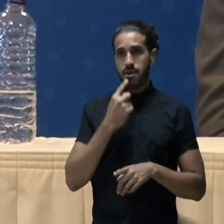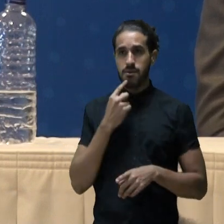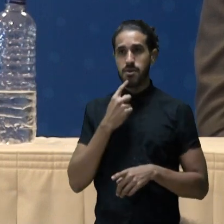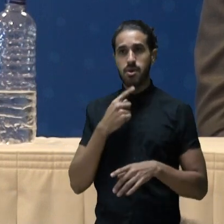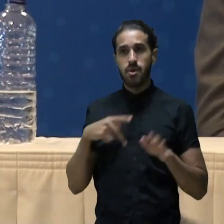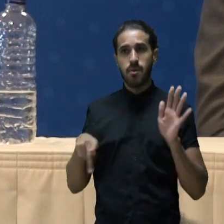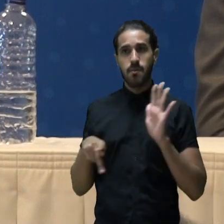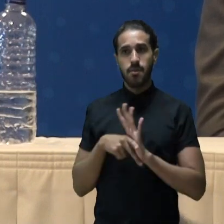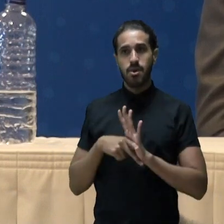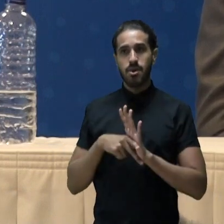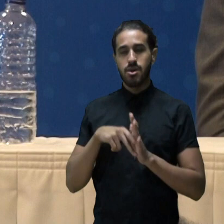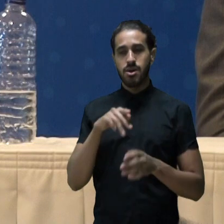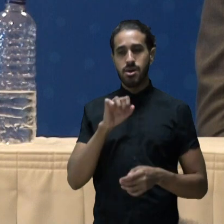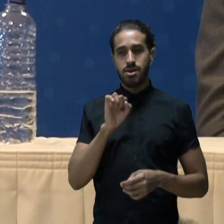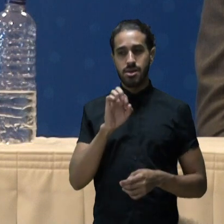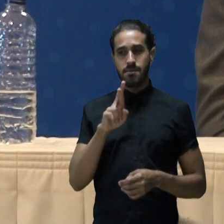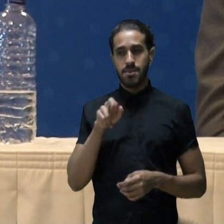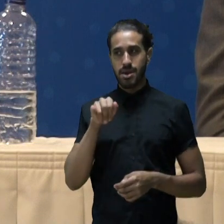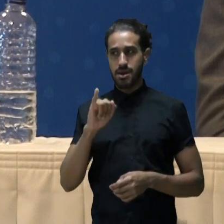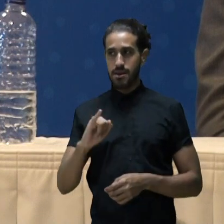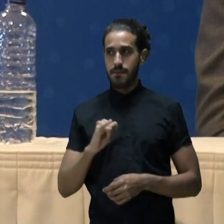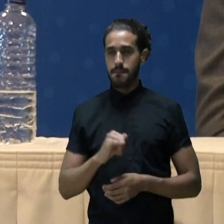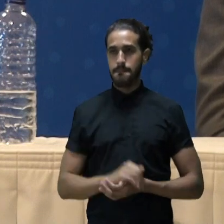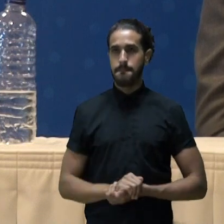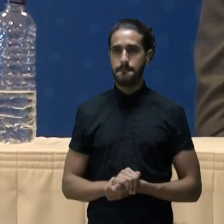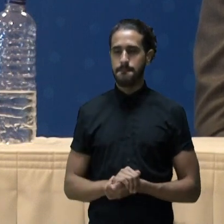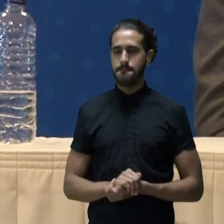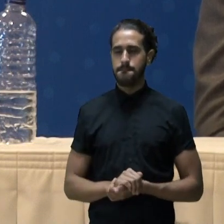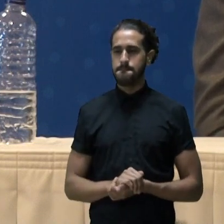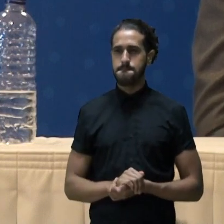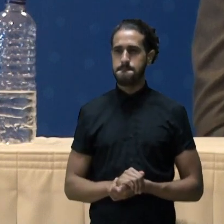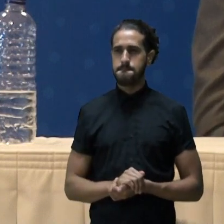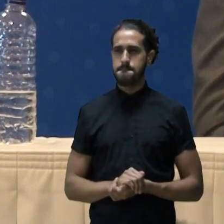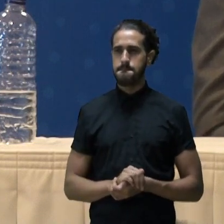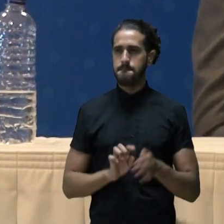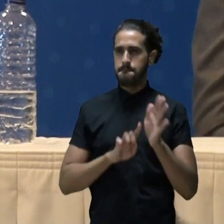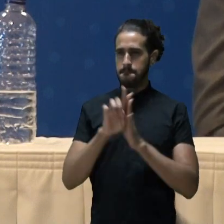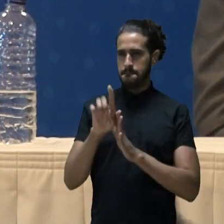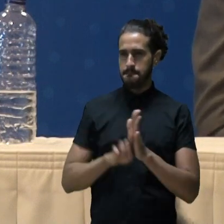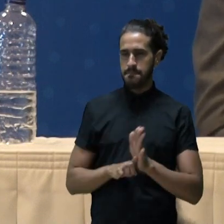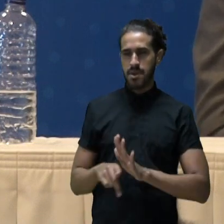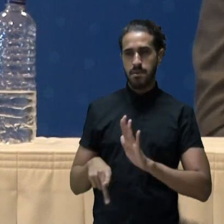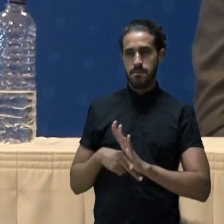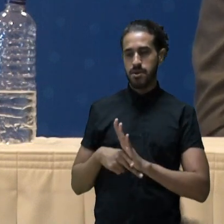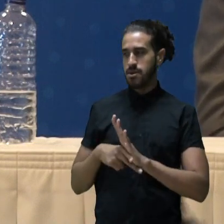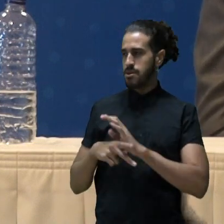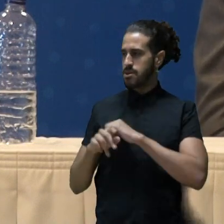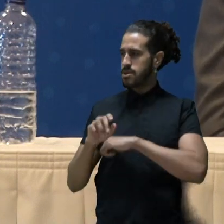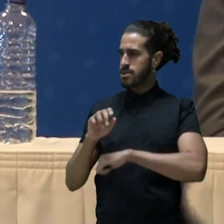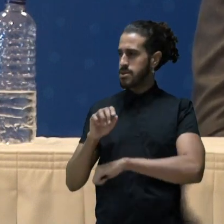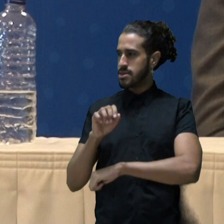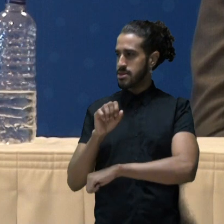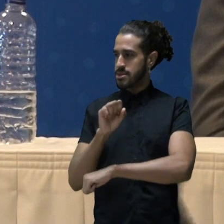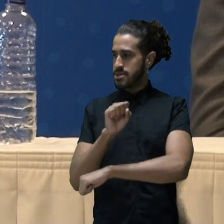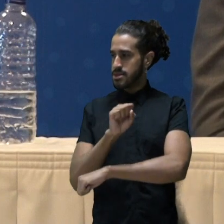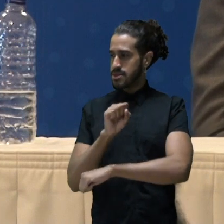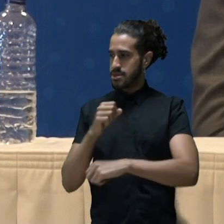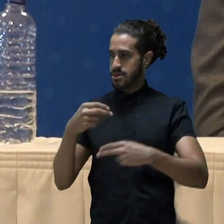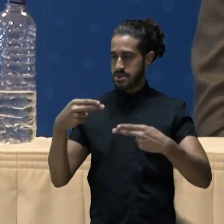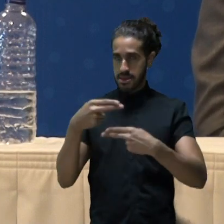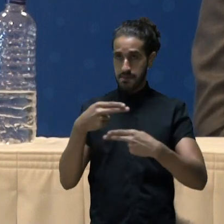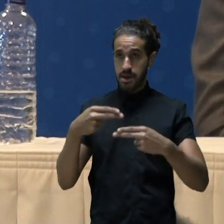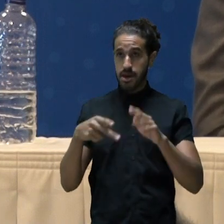perfil produzido pelo SEBRAE. Na pesquisa data SEBRAE sobre os